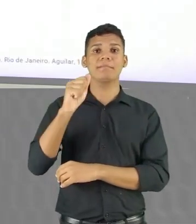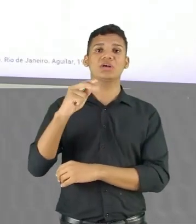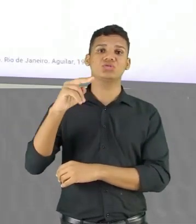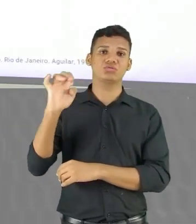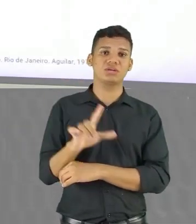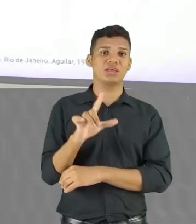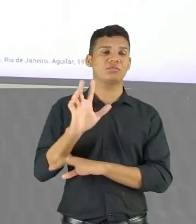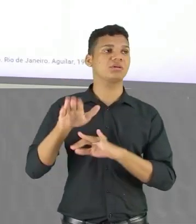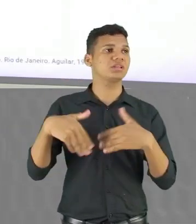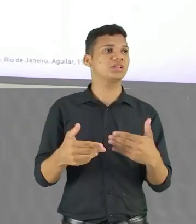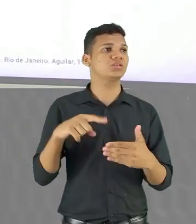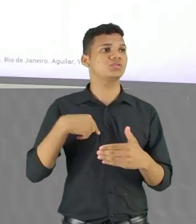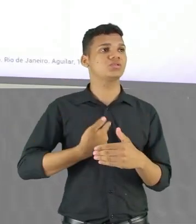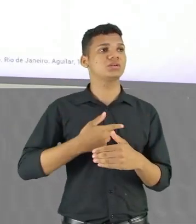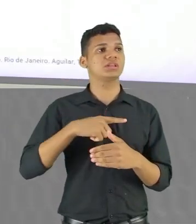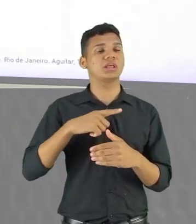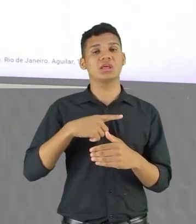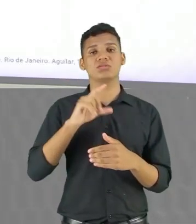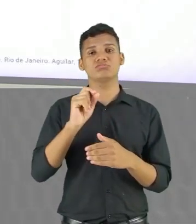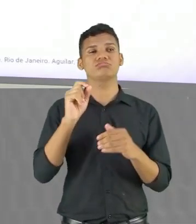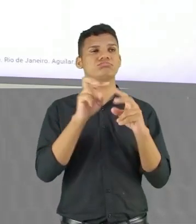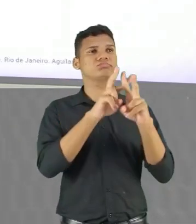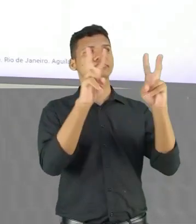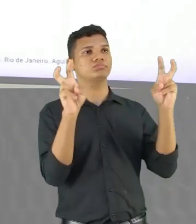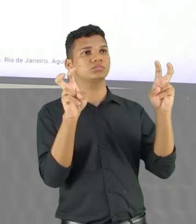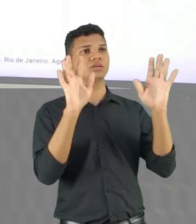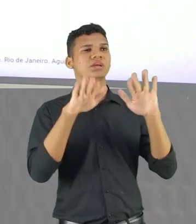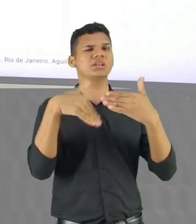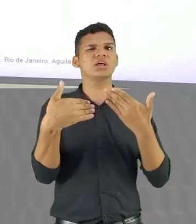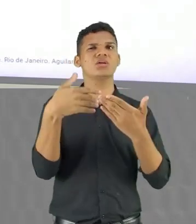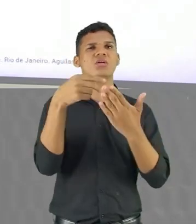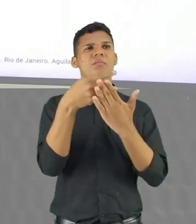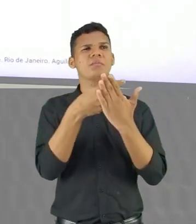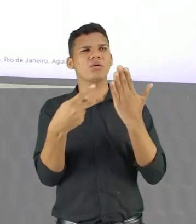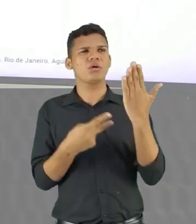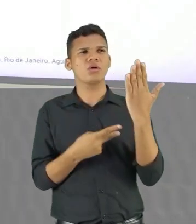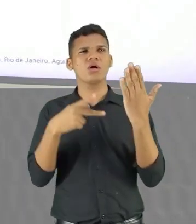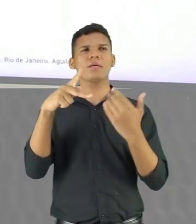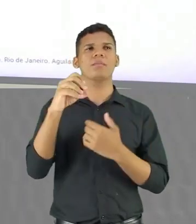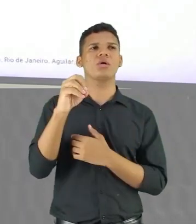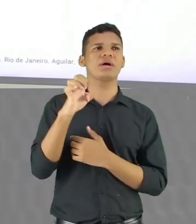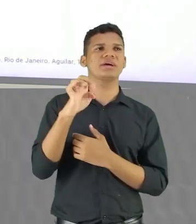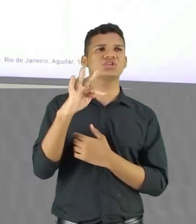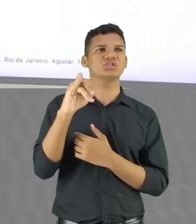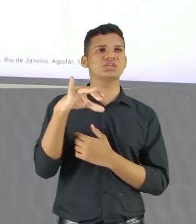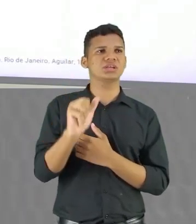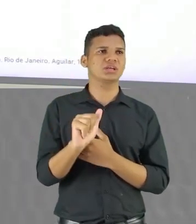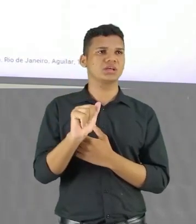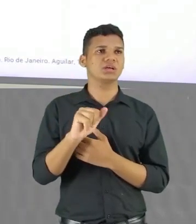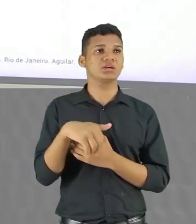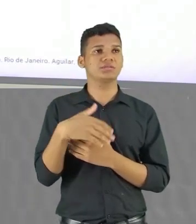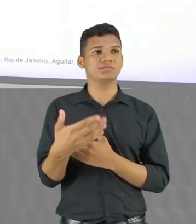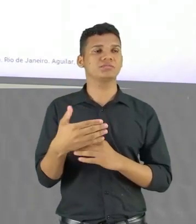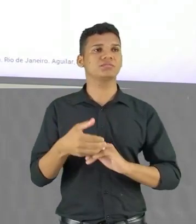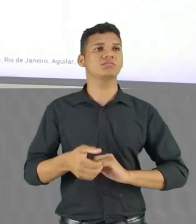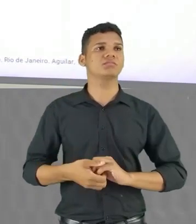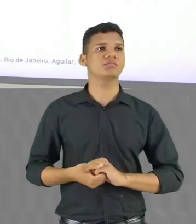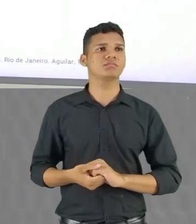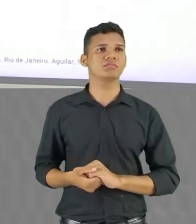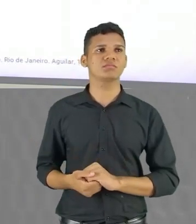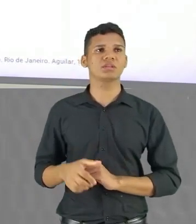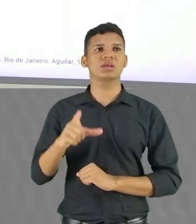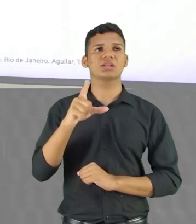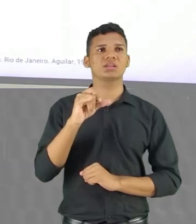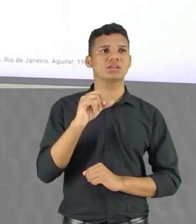E aí a gente tem o título do poema. Poética, estou farto do lirismo comedido, do